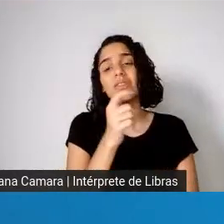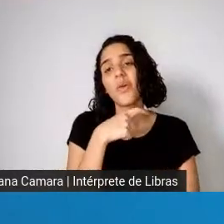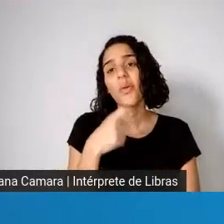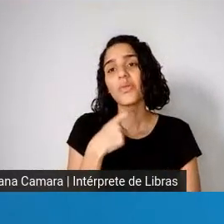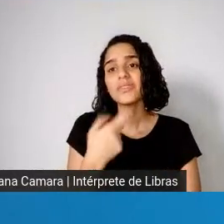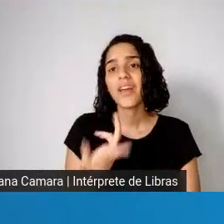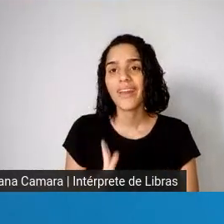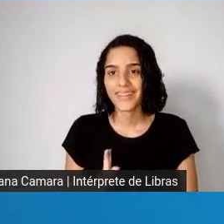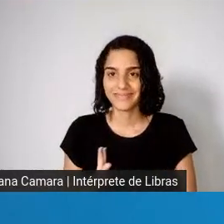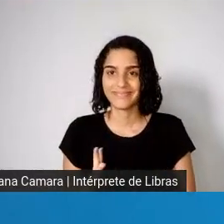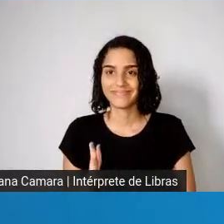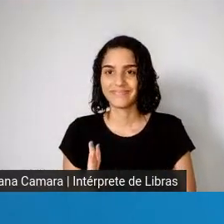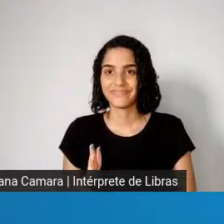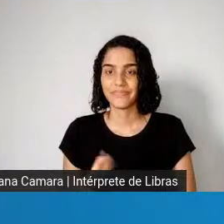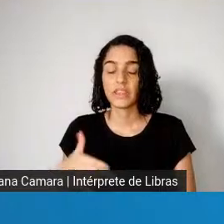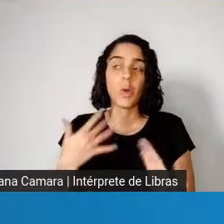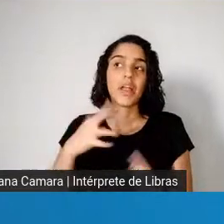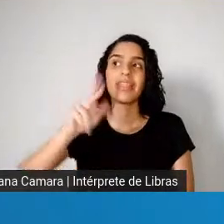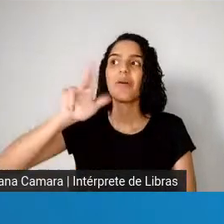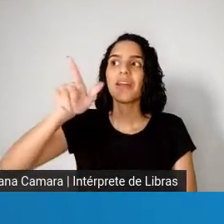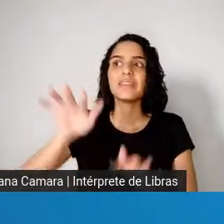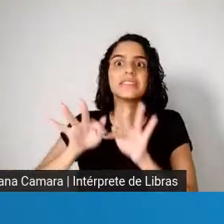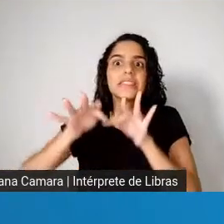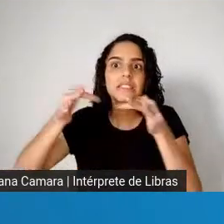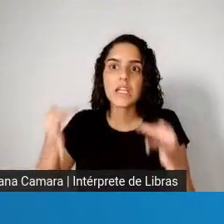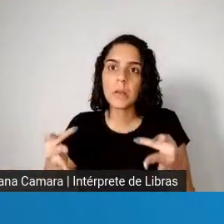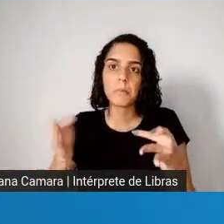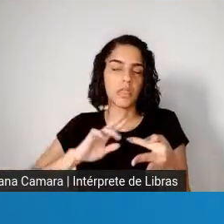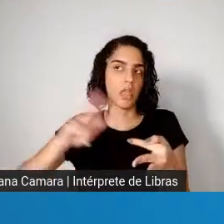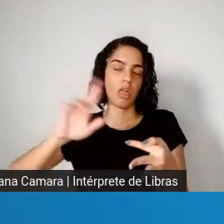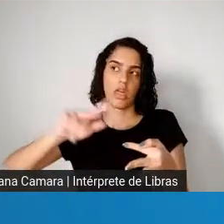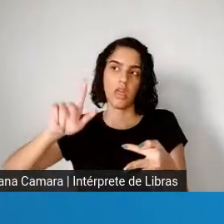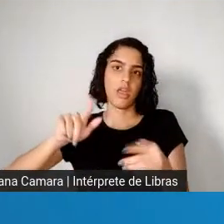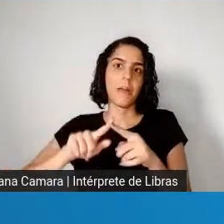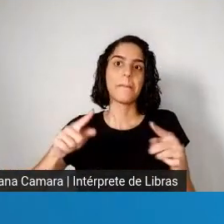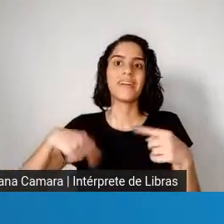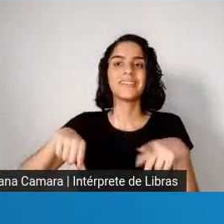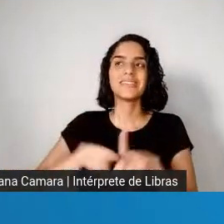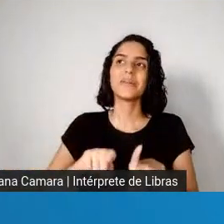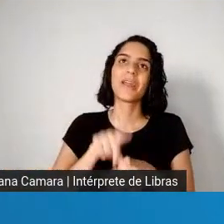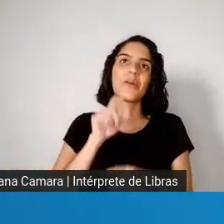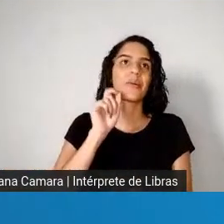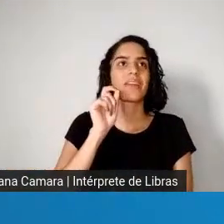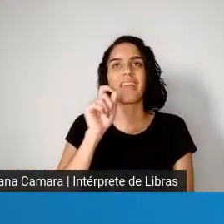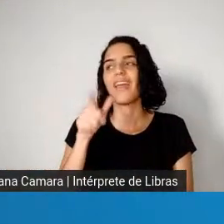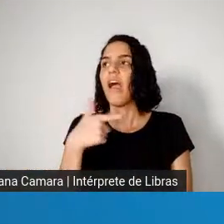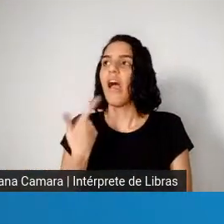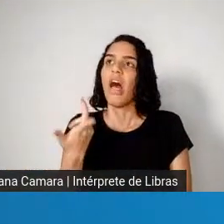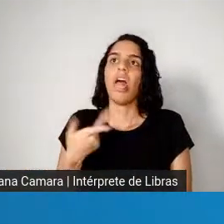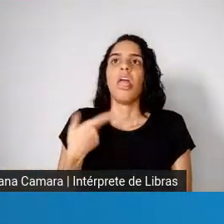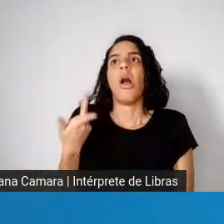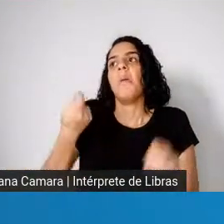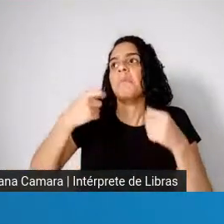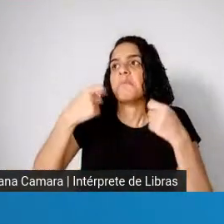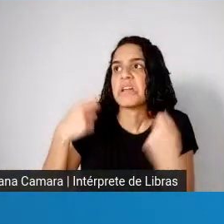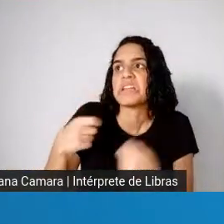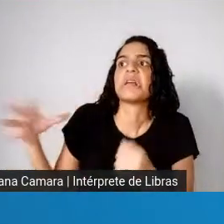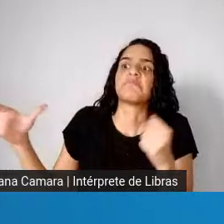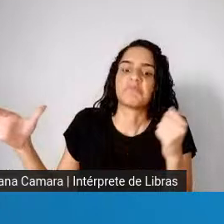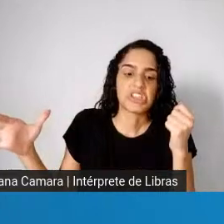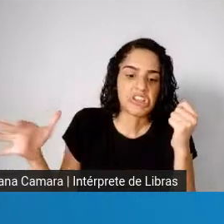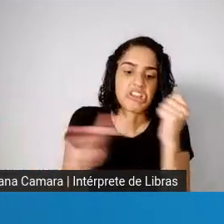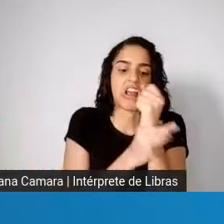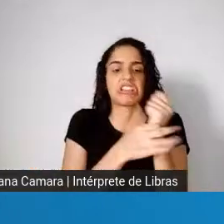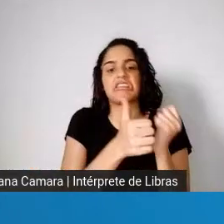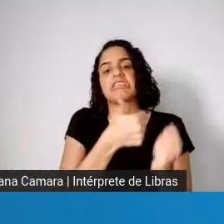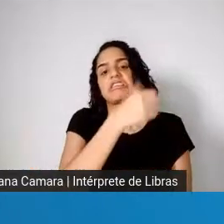não, mas também não é, olha, só quando todo mundo tiver segurança, segurança máxima, total, é que as escolas serão